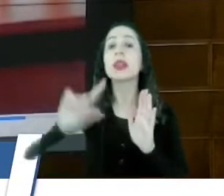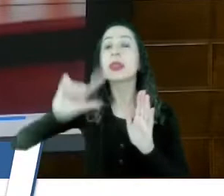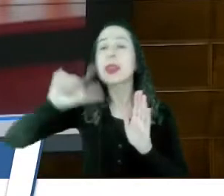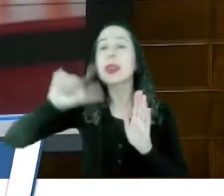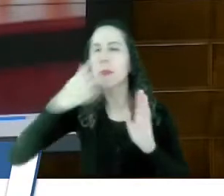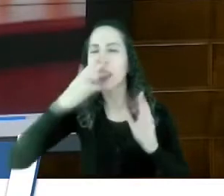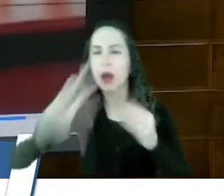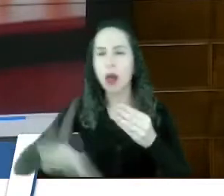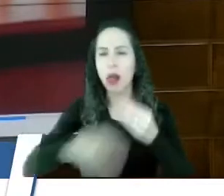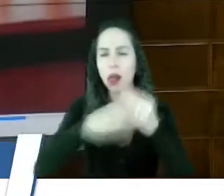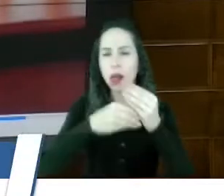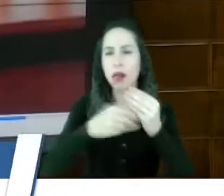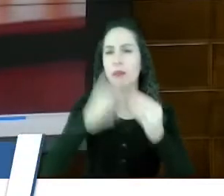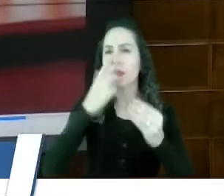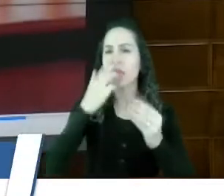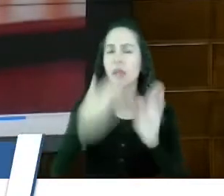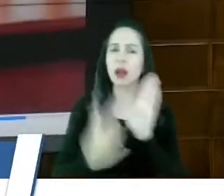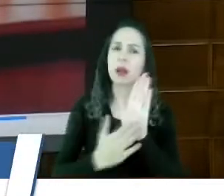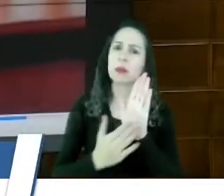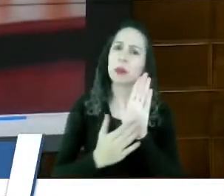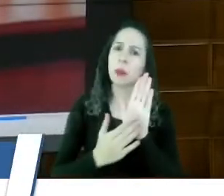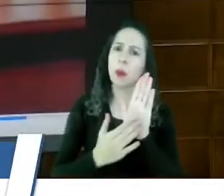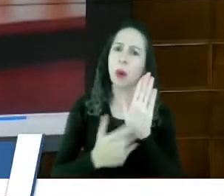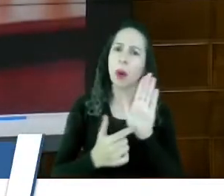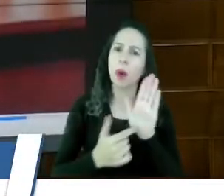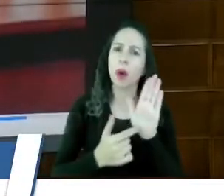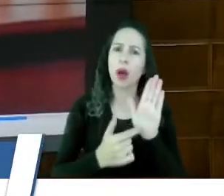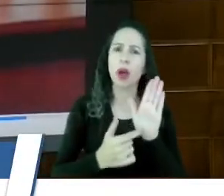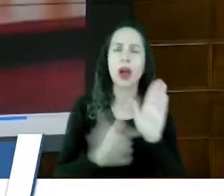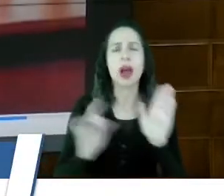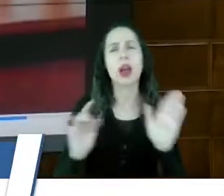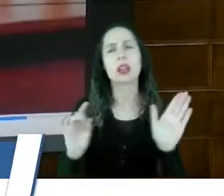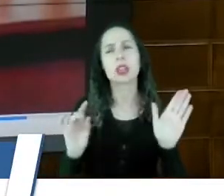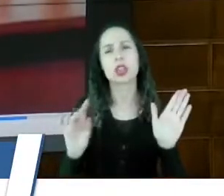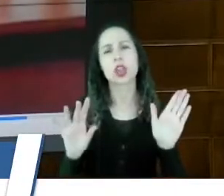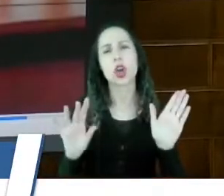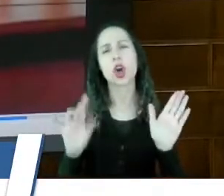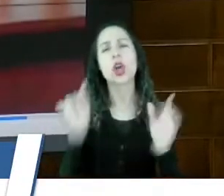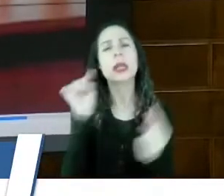proposição é para casos especiais.